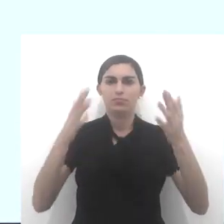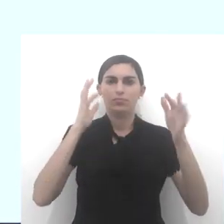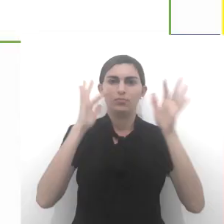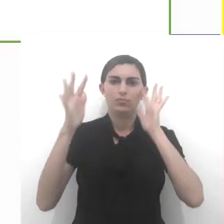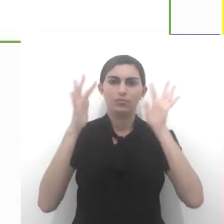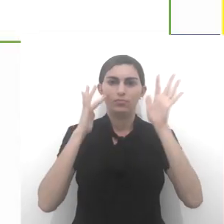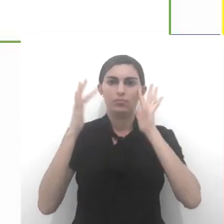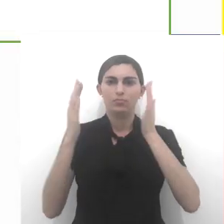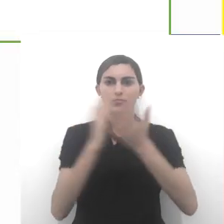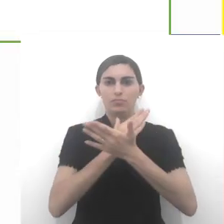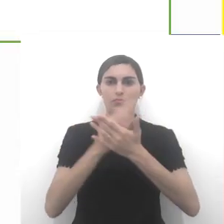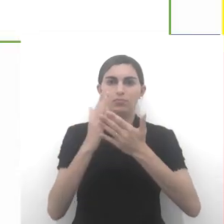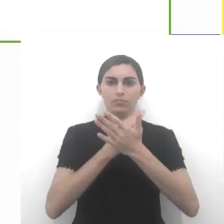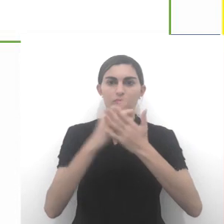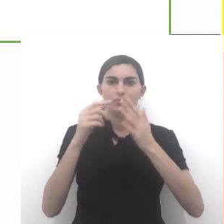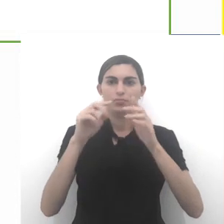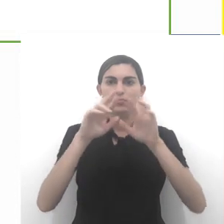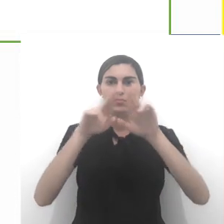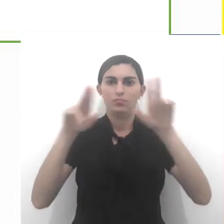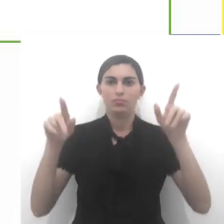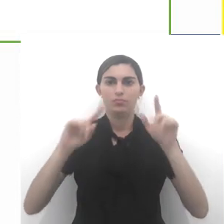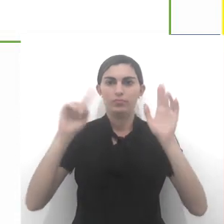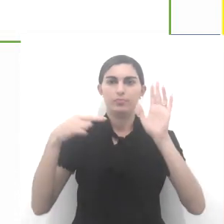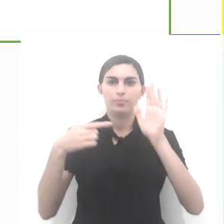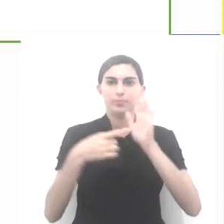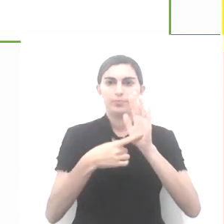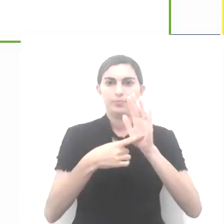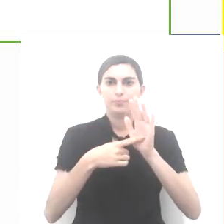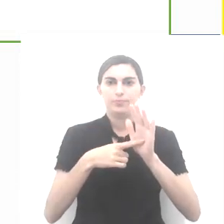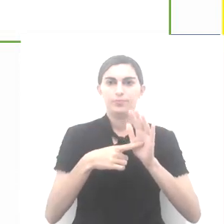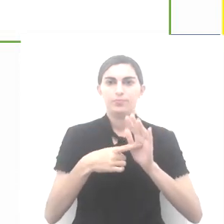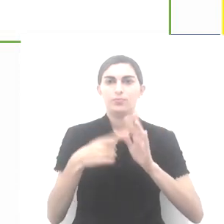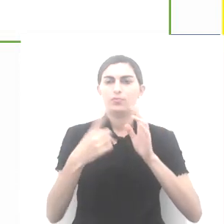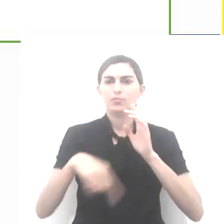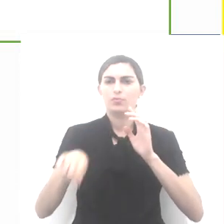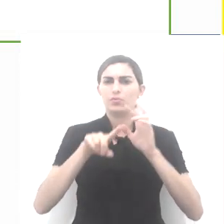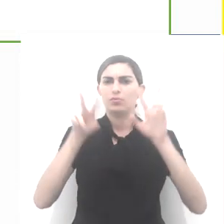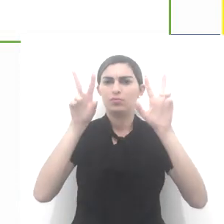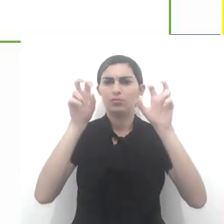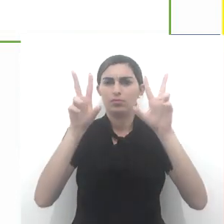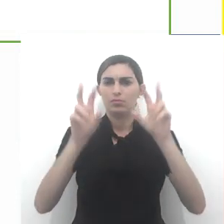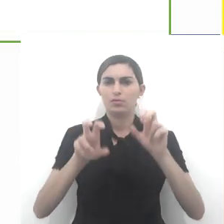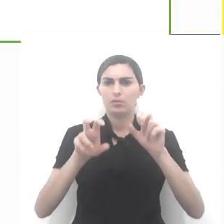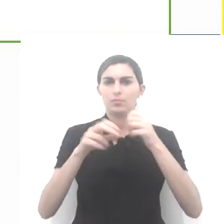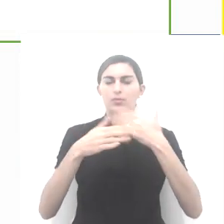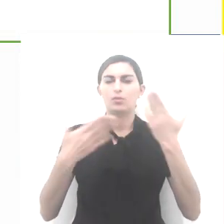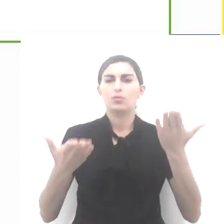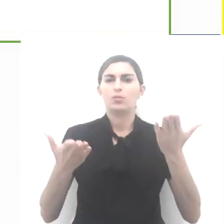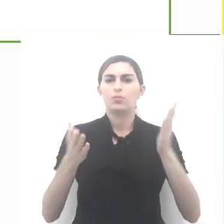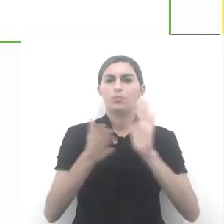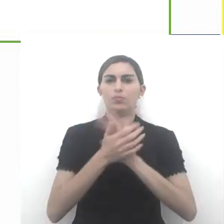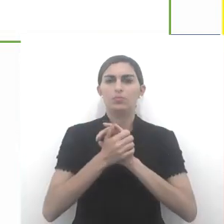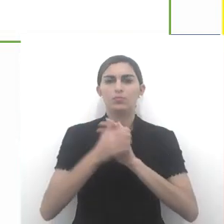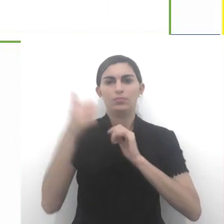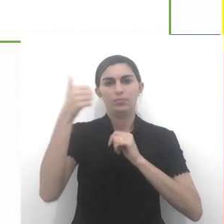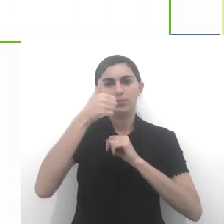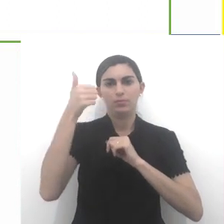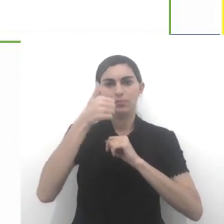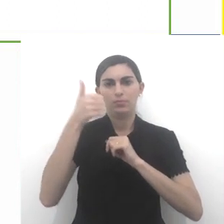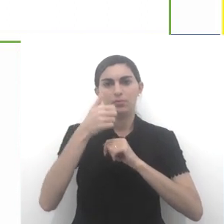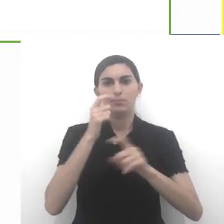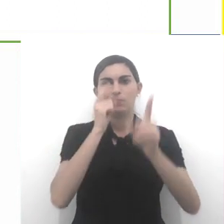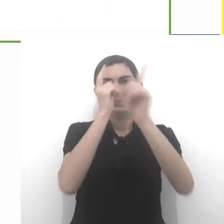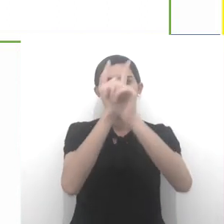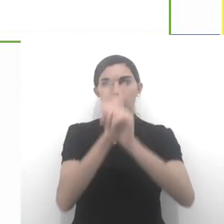reflexão de alguns pontos, de alguns objetivos, certo? Do nosso assunto. Então, qual será? Primeiro,